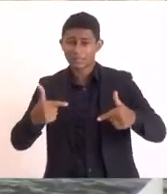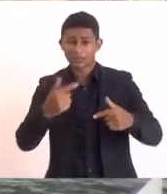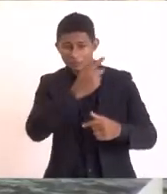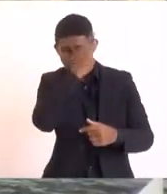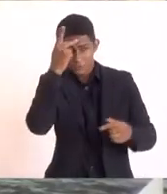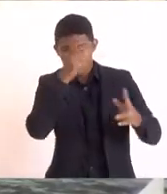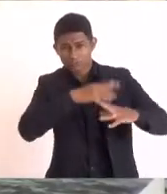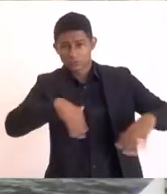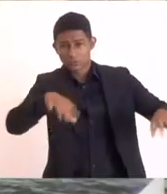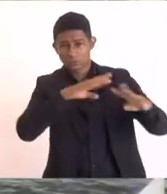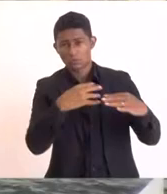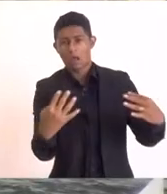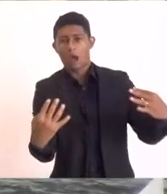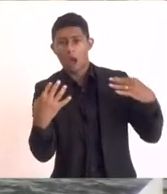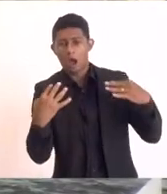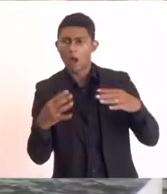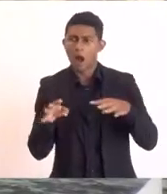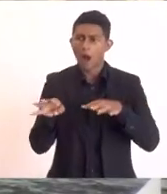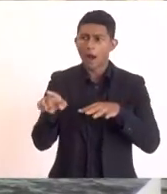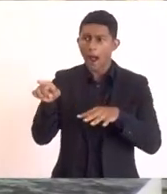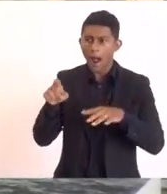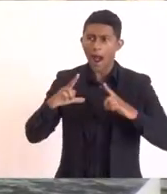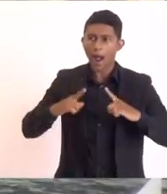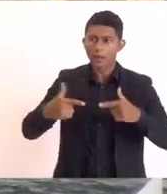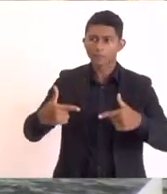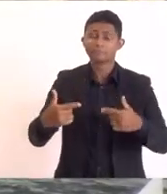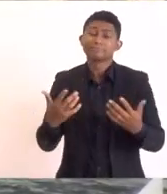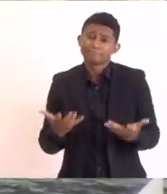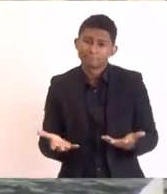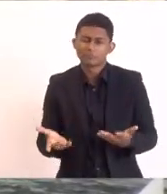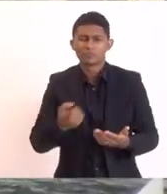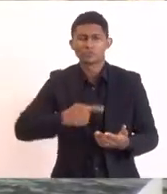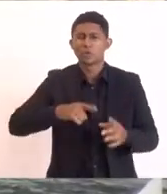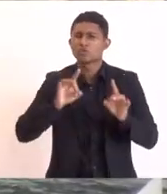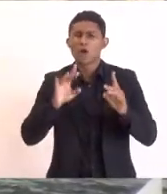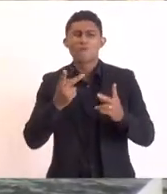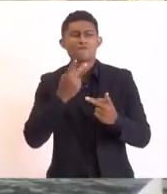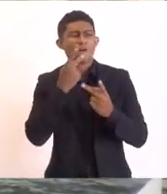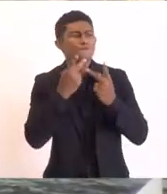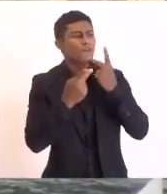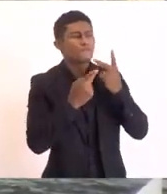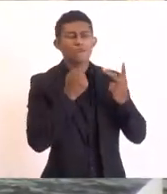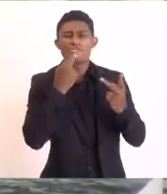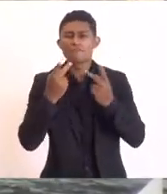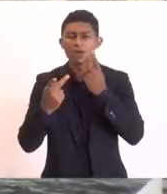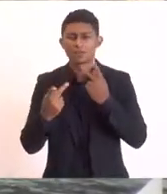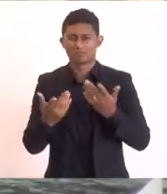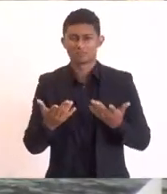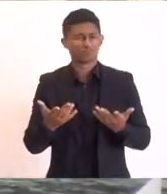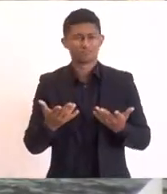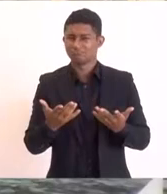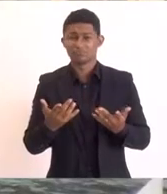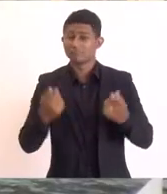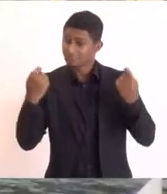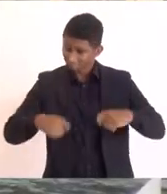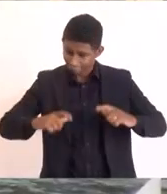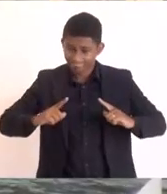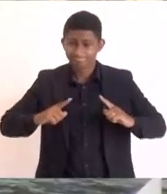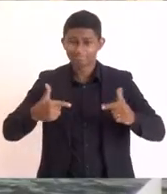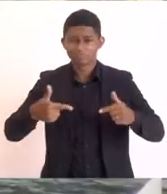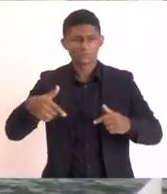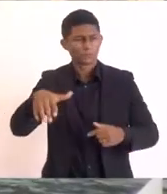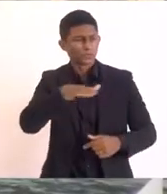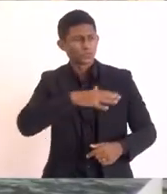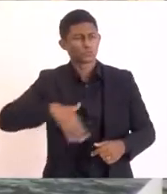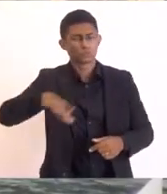faz, pelo que a gente concretiza. Então, as falácias, hoje, já não servem mais. Eu acho que chegou o momento de todos